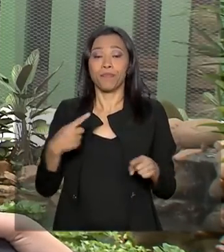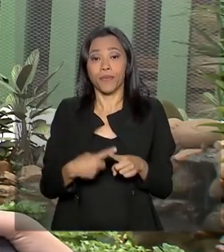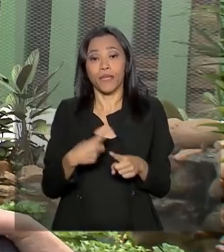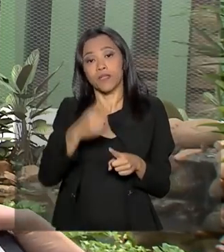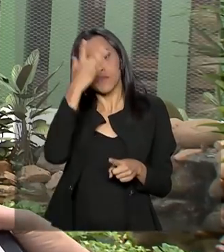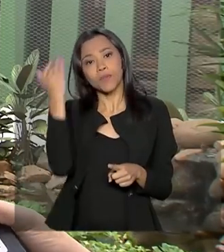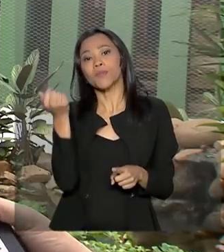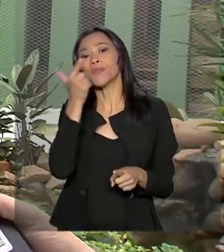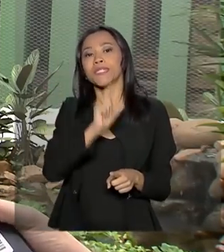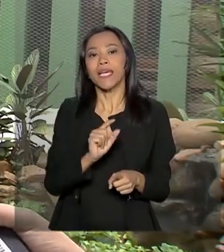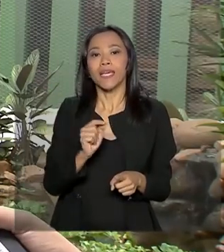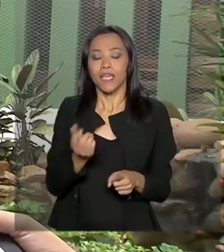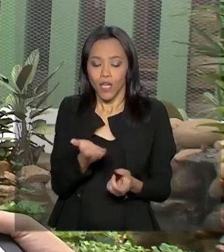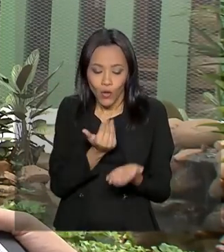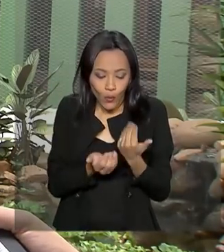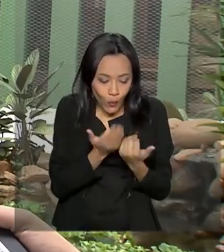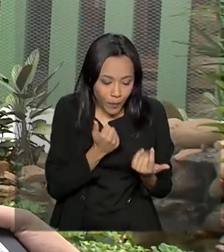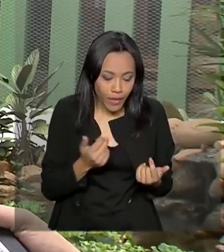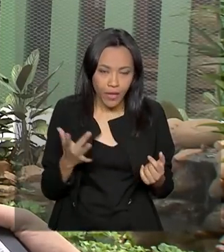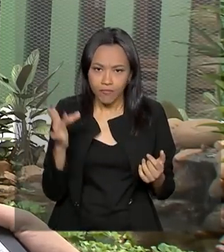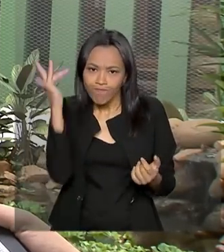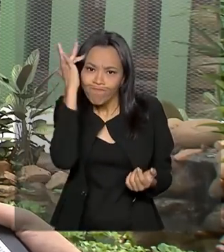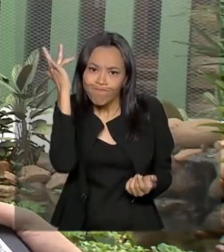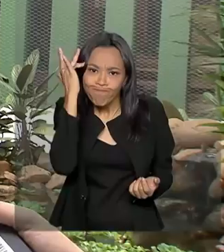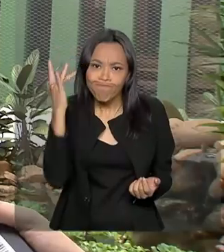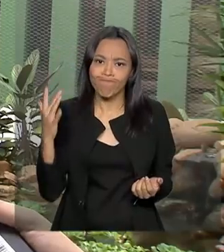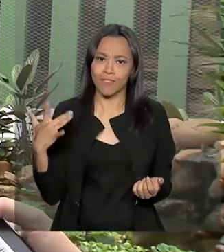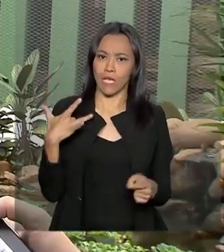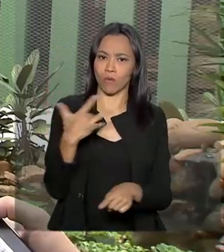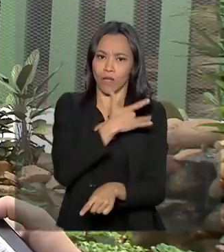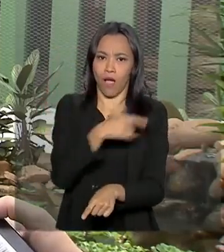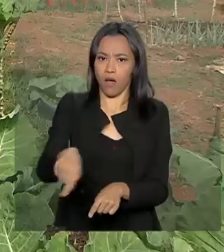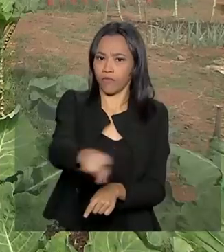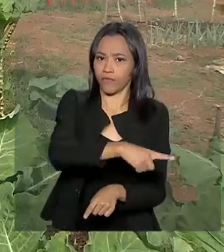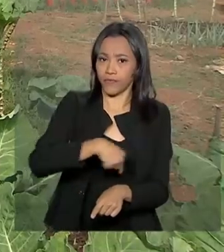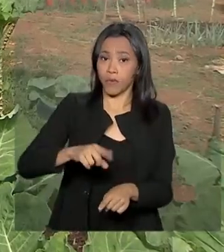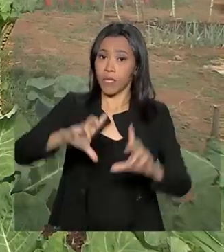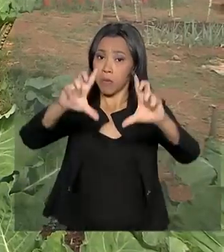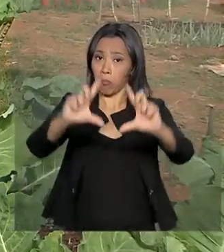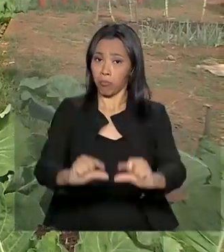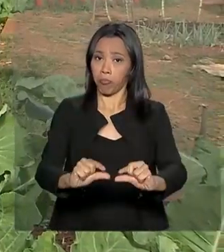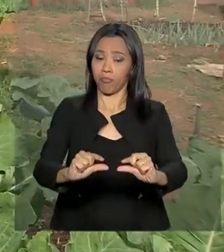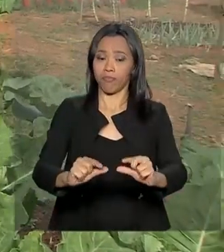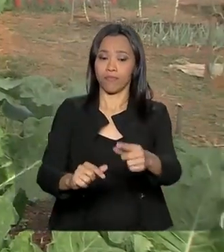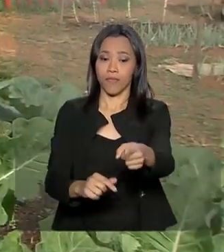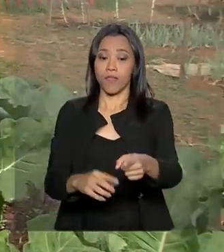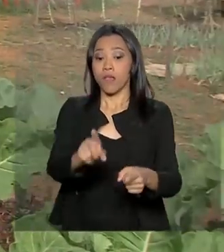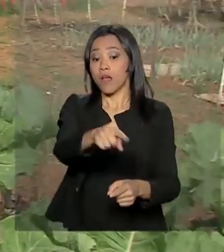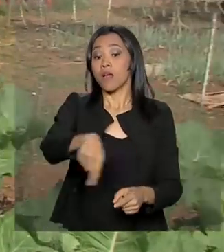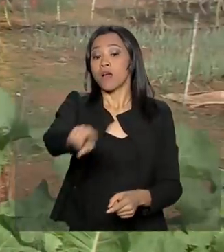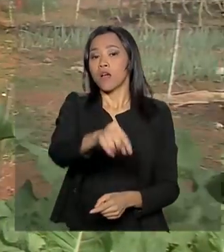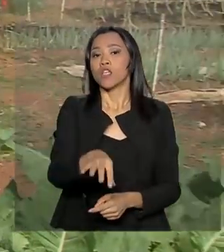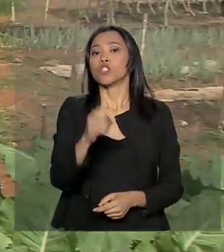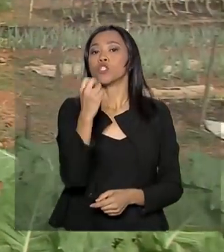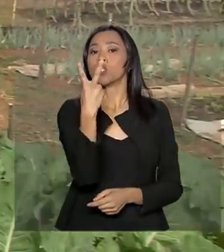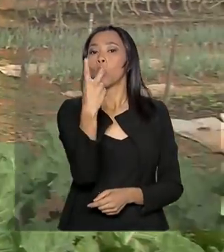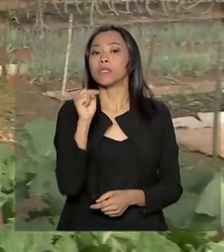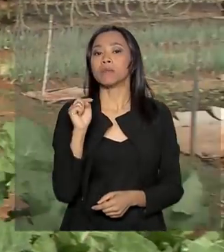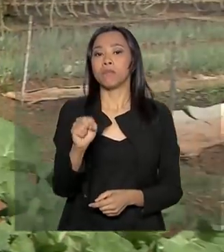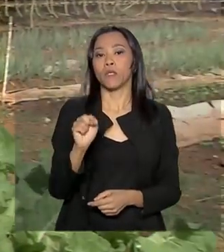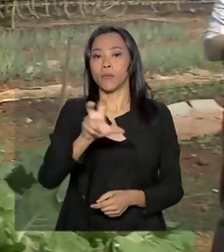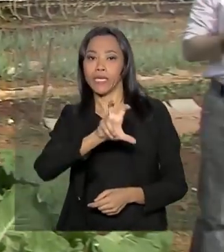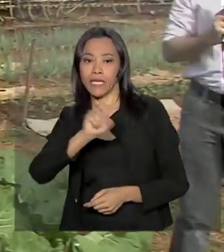consumir um alimento com melhor qualidade e a um custo mais baixo. A horta tem 2.500 metros